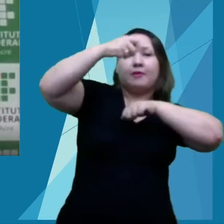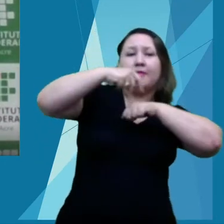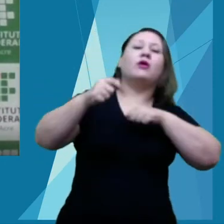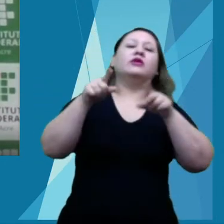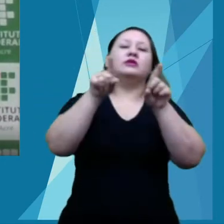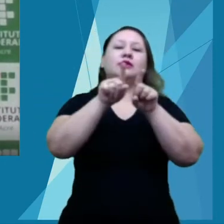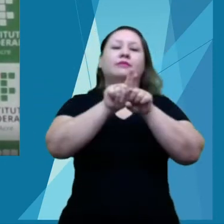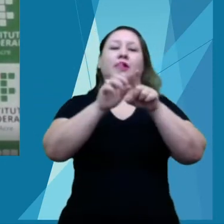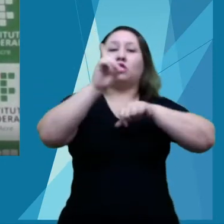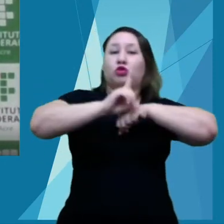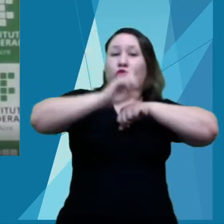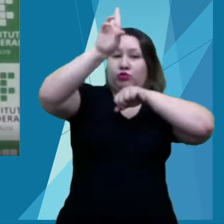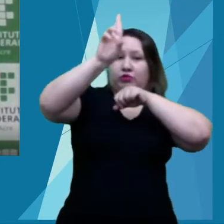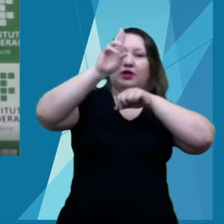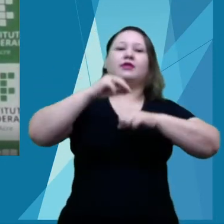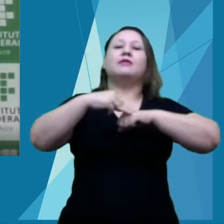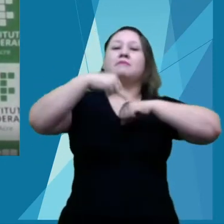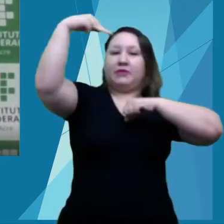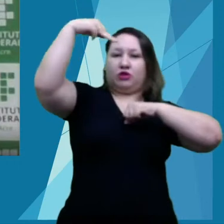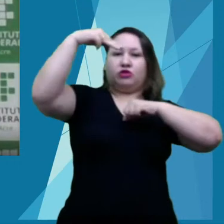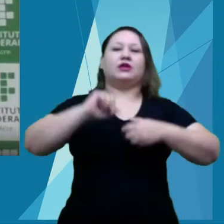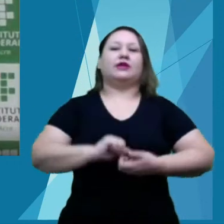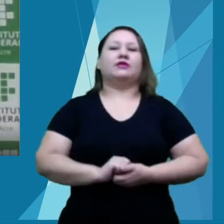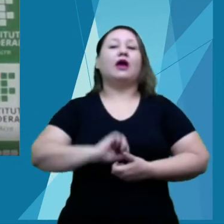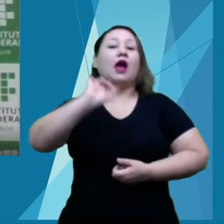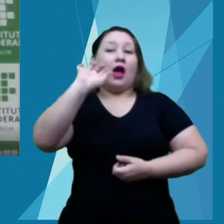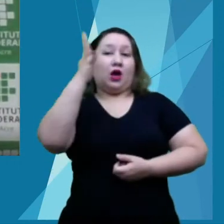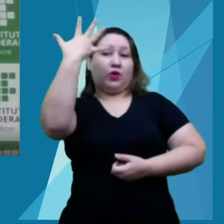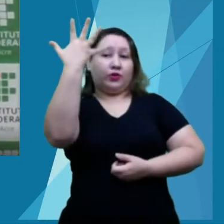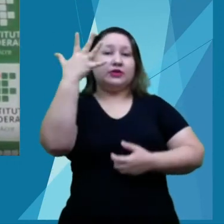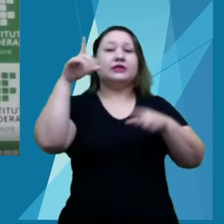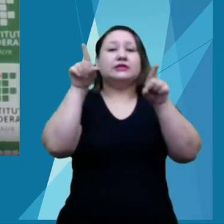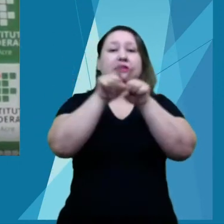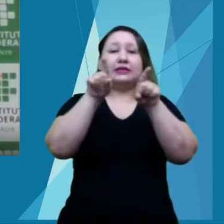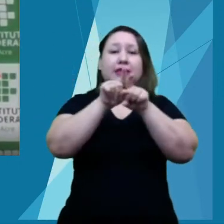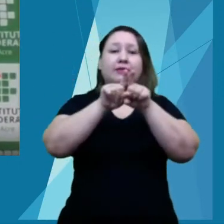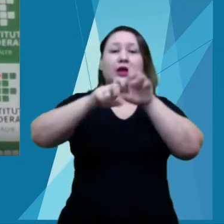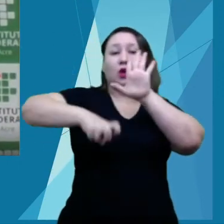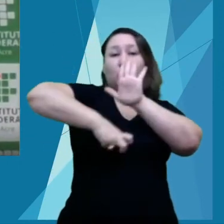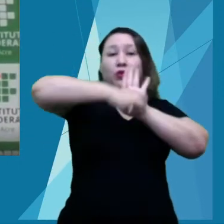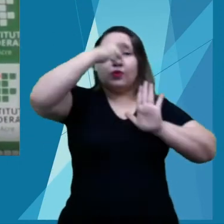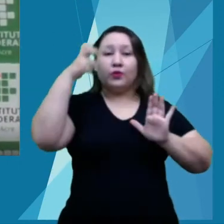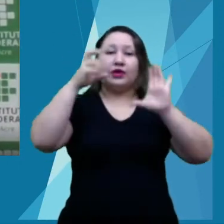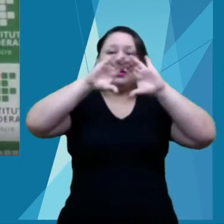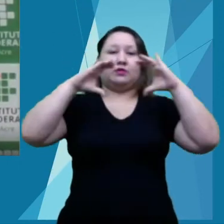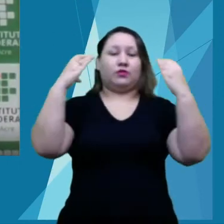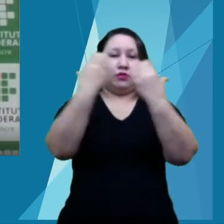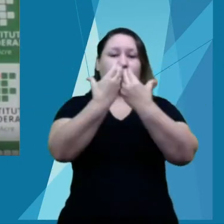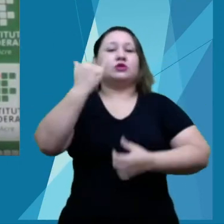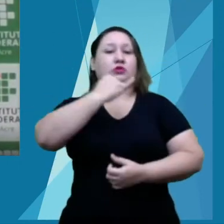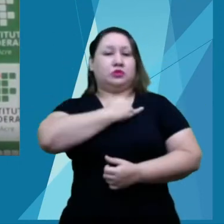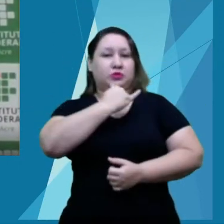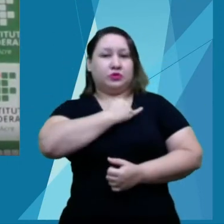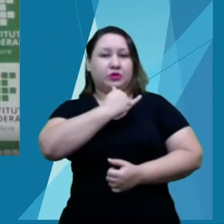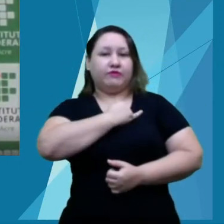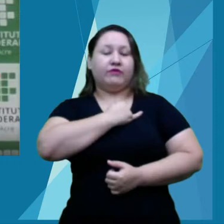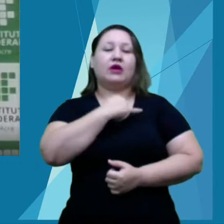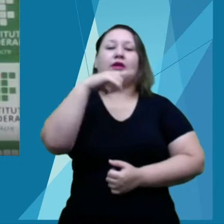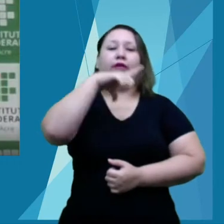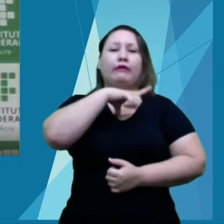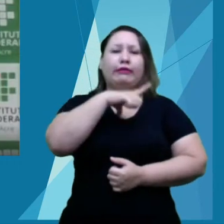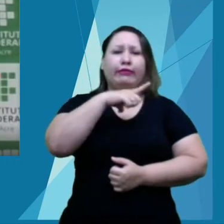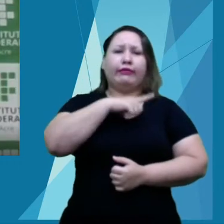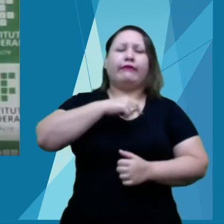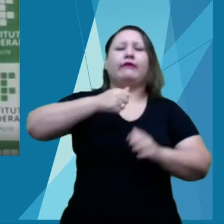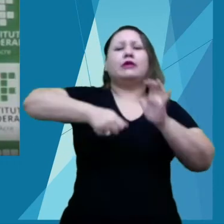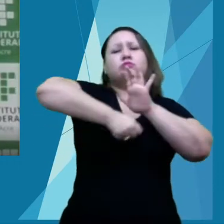doutorado. Acontecerão também dentro do V Congresso de Ciência e Tecnologia do IFAC, o décimo Seminário